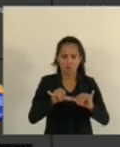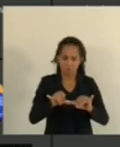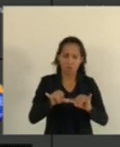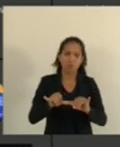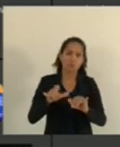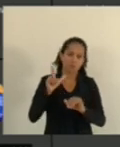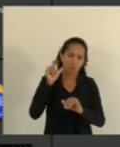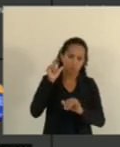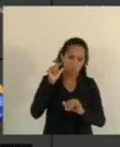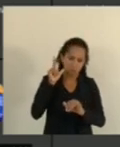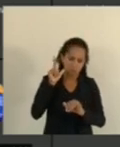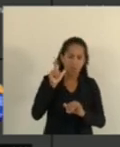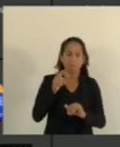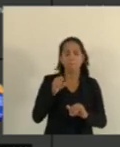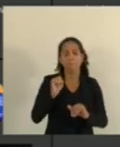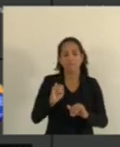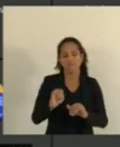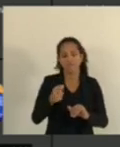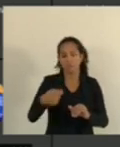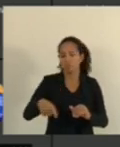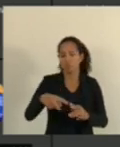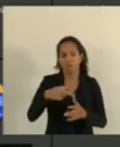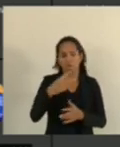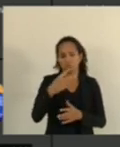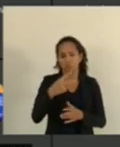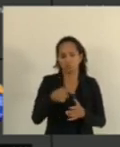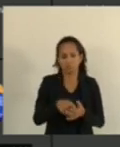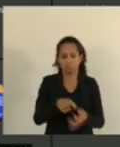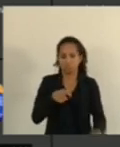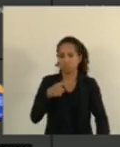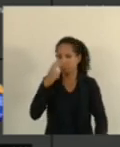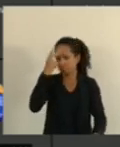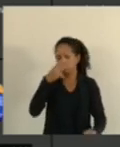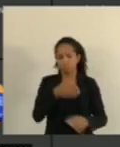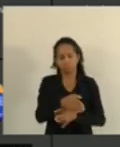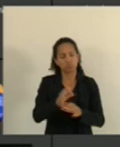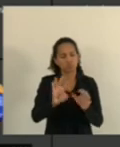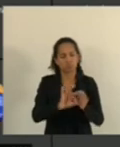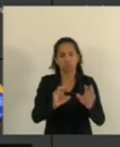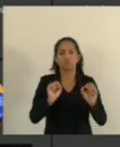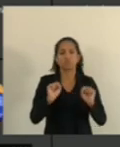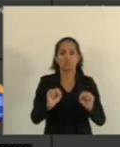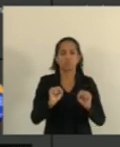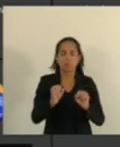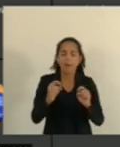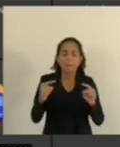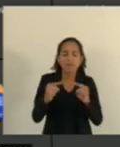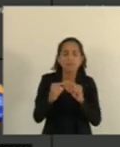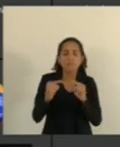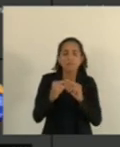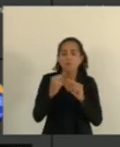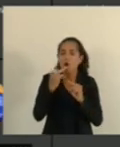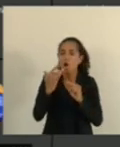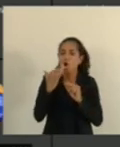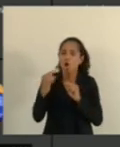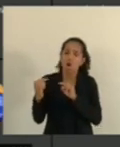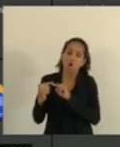utilização das bengalas Nas referidas cores descritas A seguir E aí define as coisas Presidente Gandini